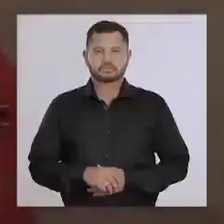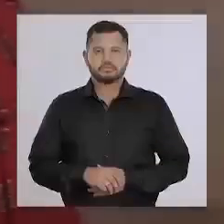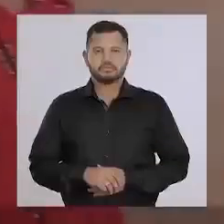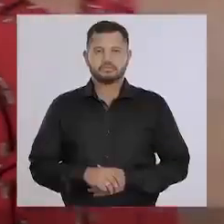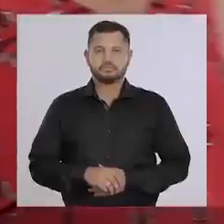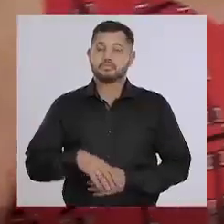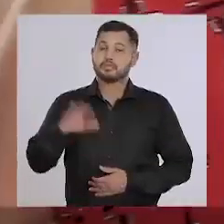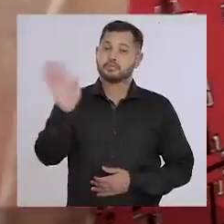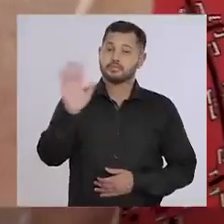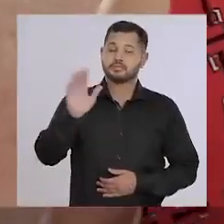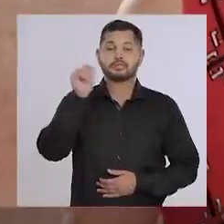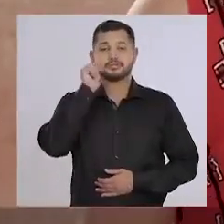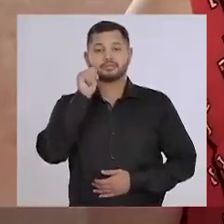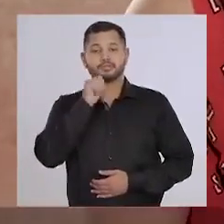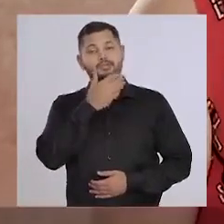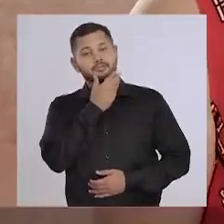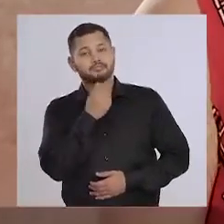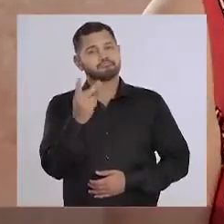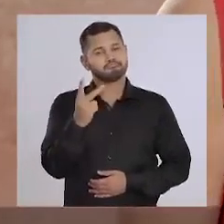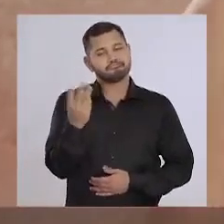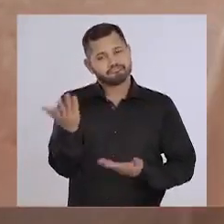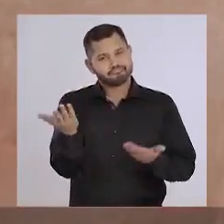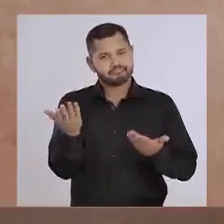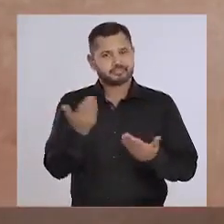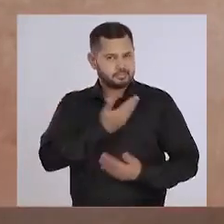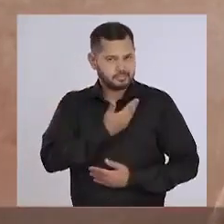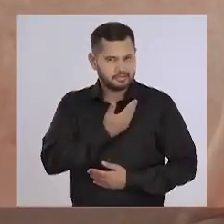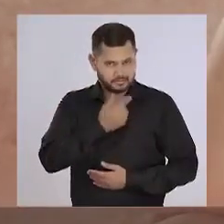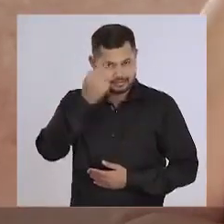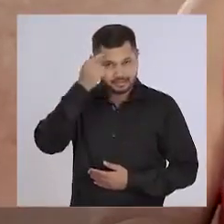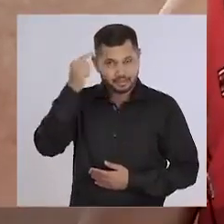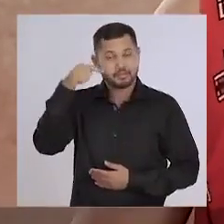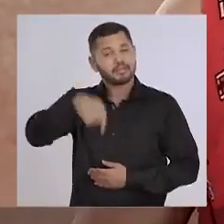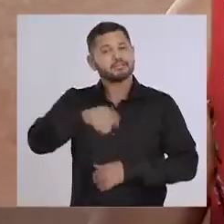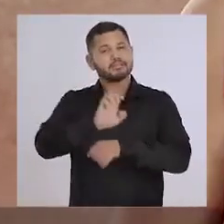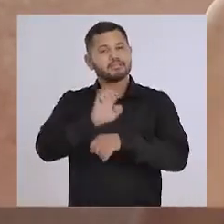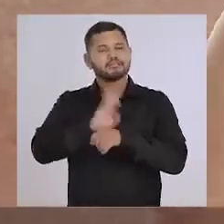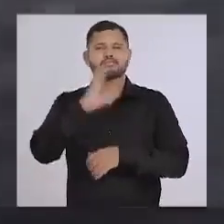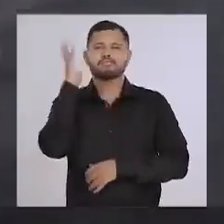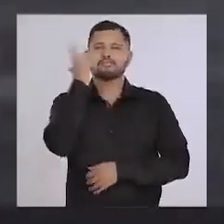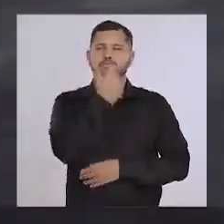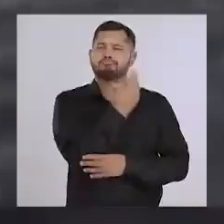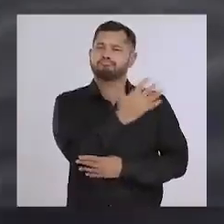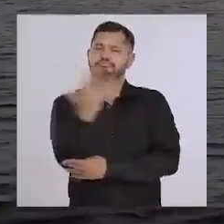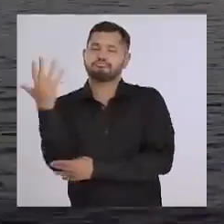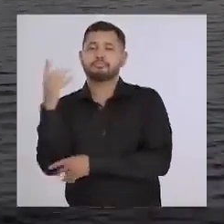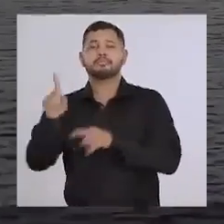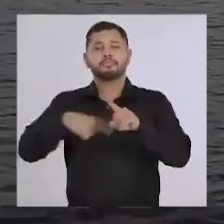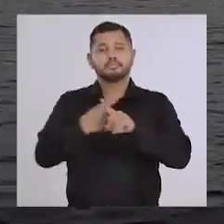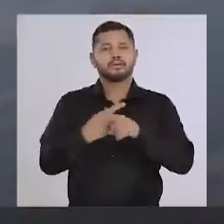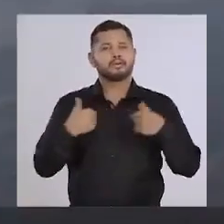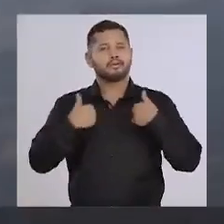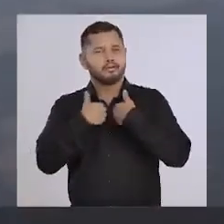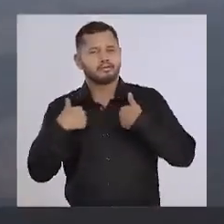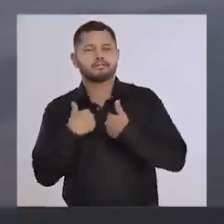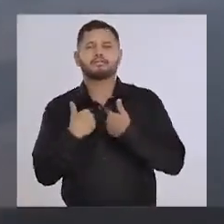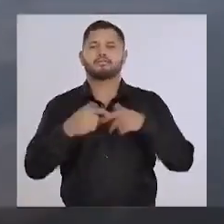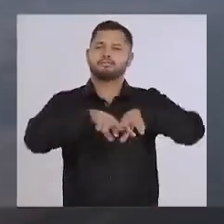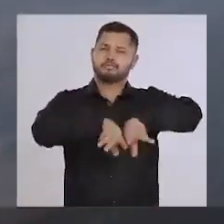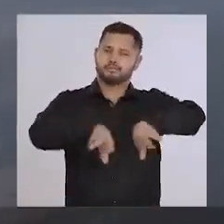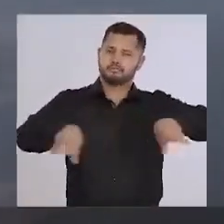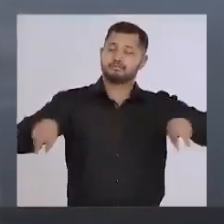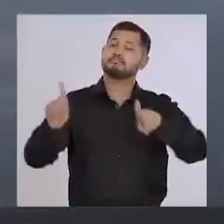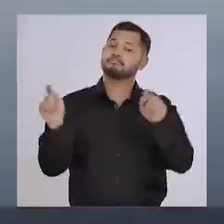Olá, minhas amigas, meus amigos. Nosso estado tem belezas naturais, é rico em biodiversidade,